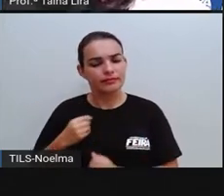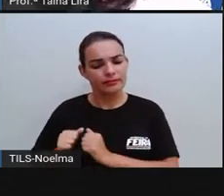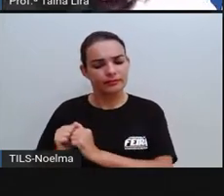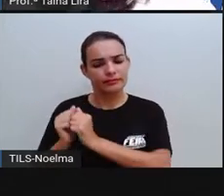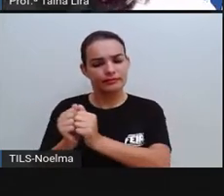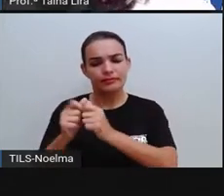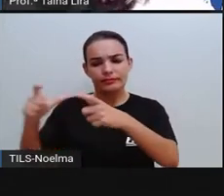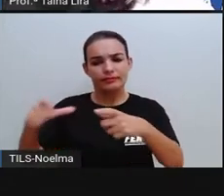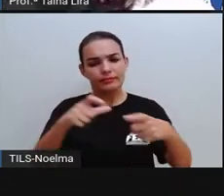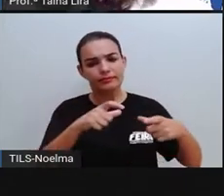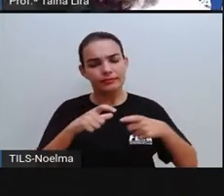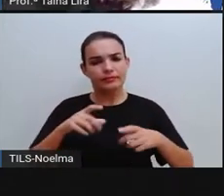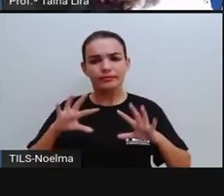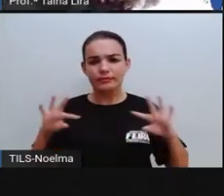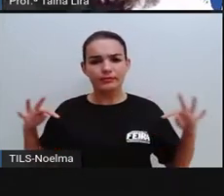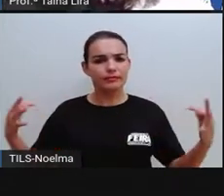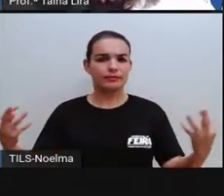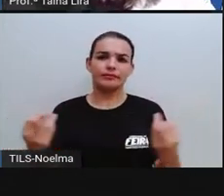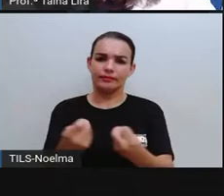espaço que é coletivo, né?